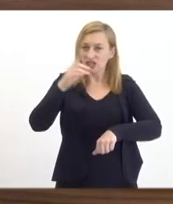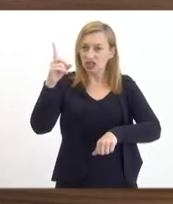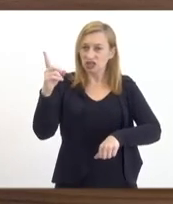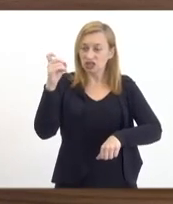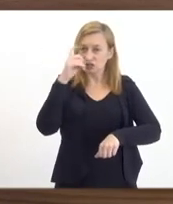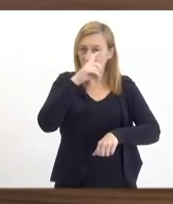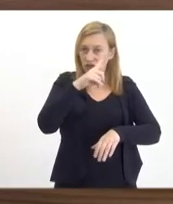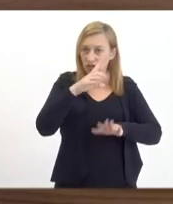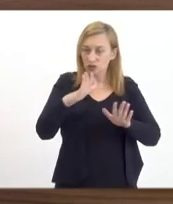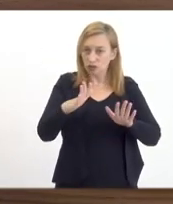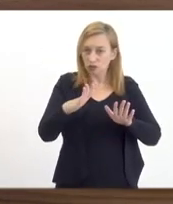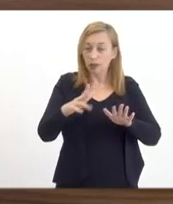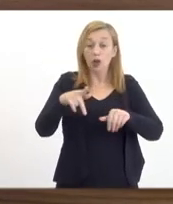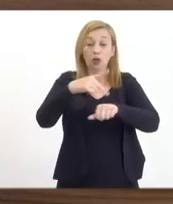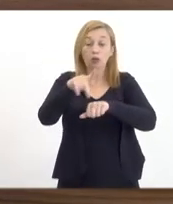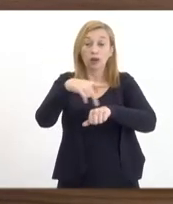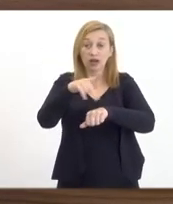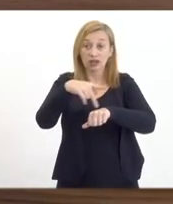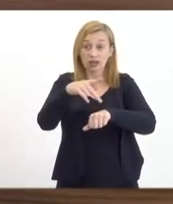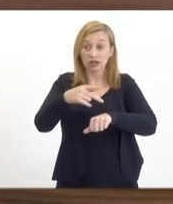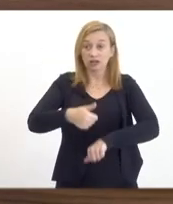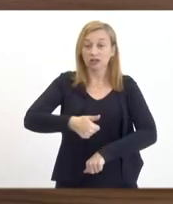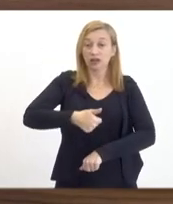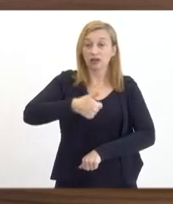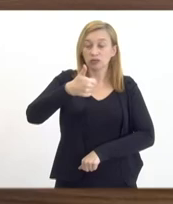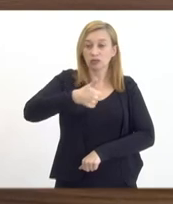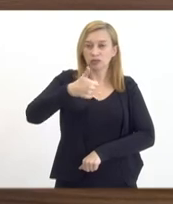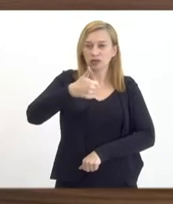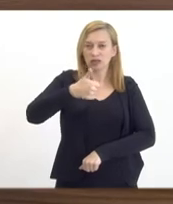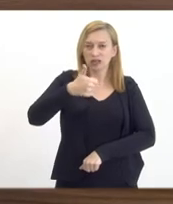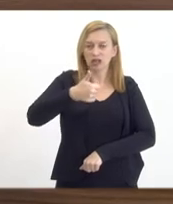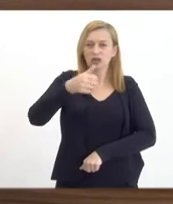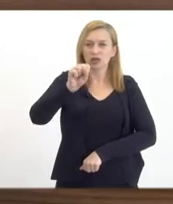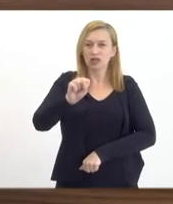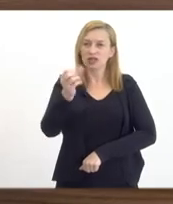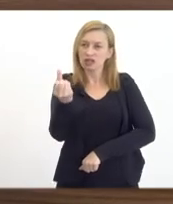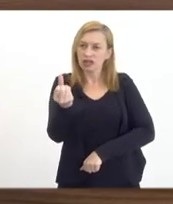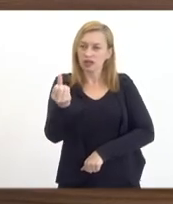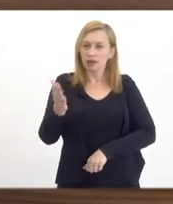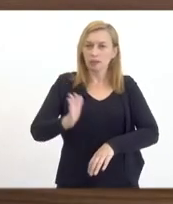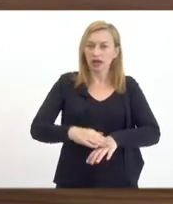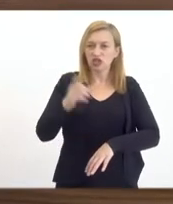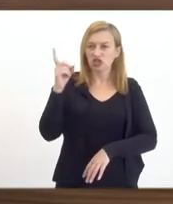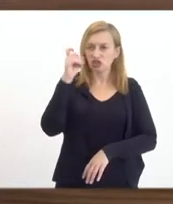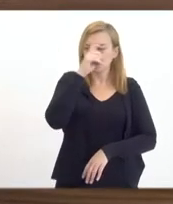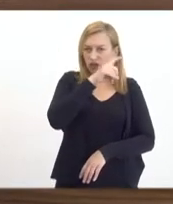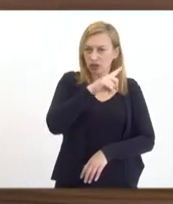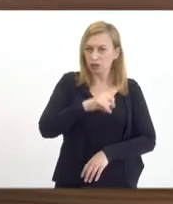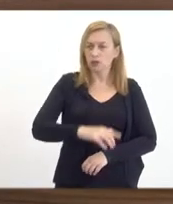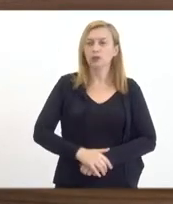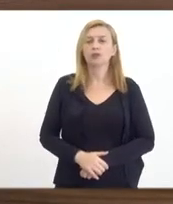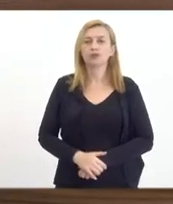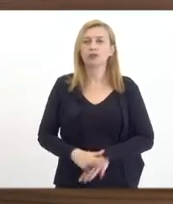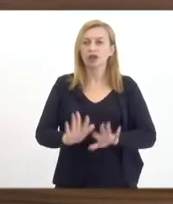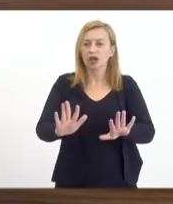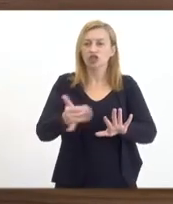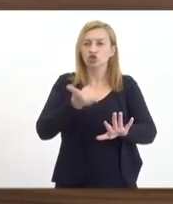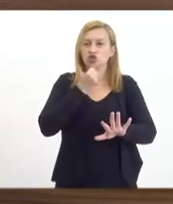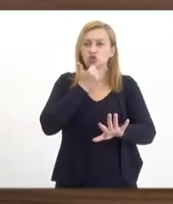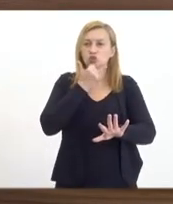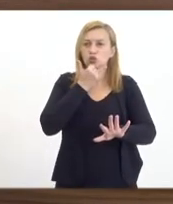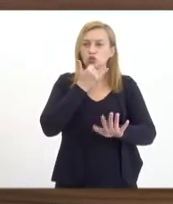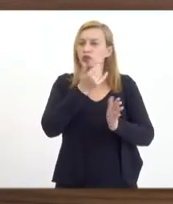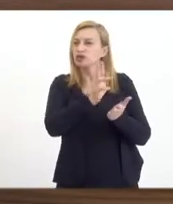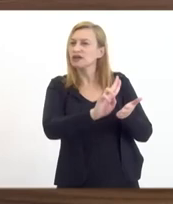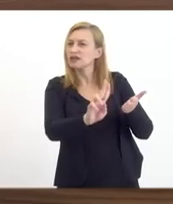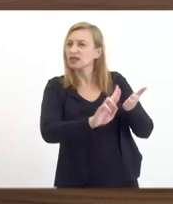o Brasil ocupava essa posição de 186 países mais burocráticos, a gente ocupava a posição, desculpa, estava na lista